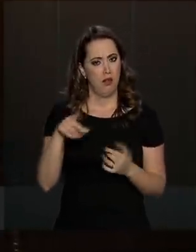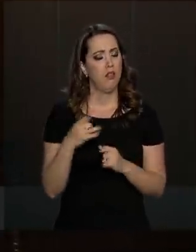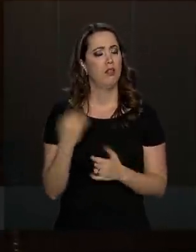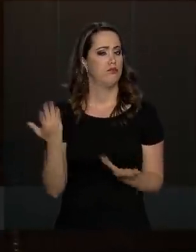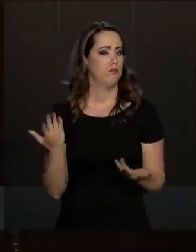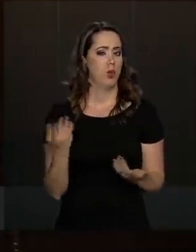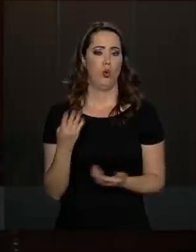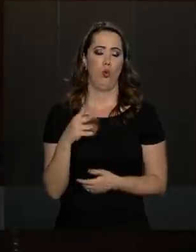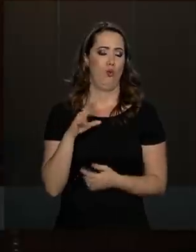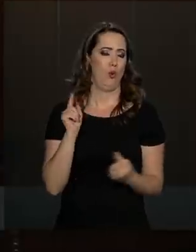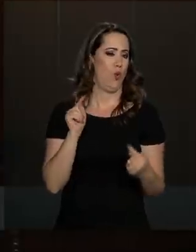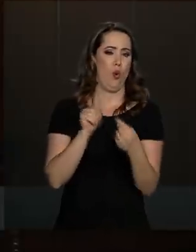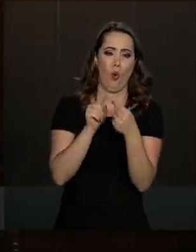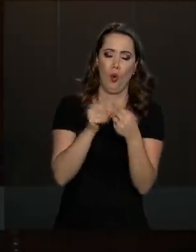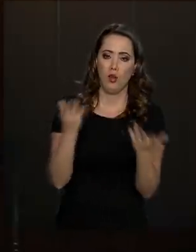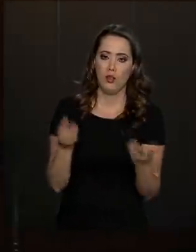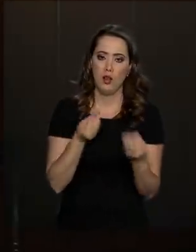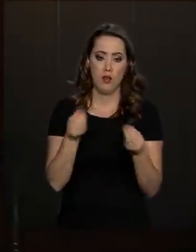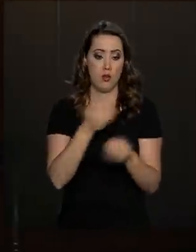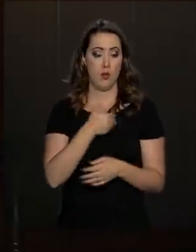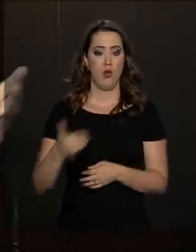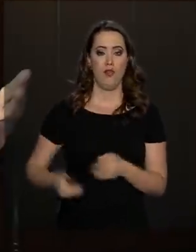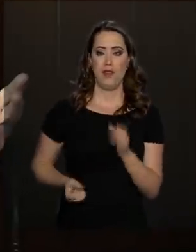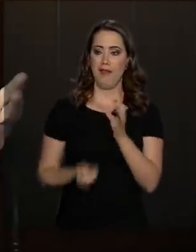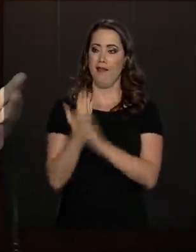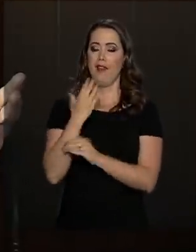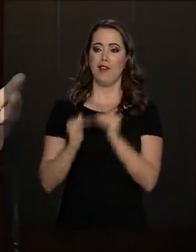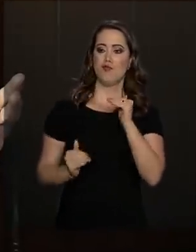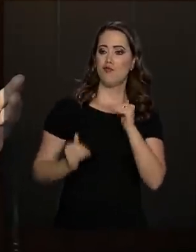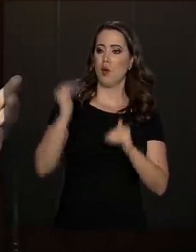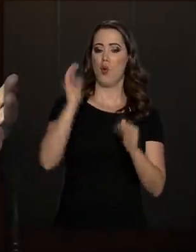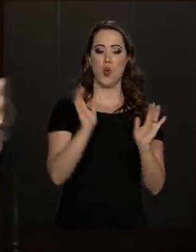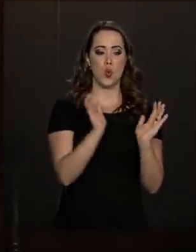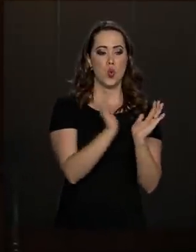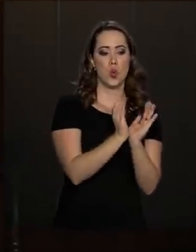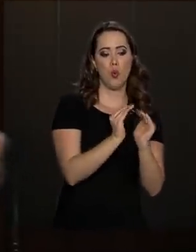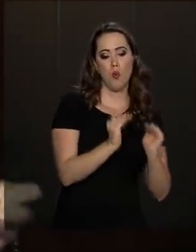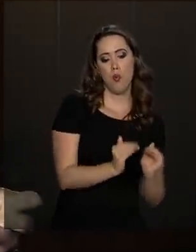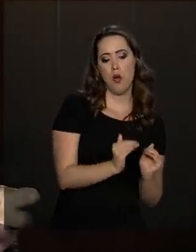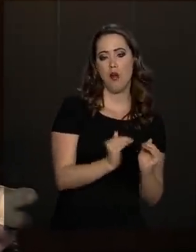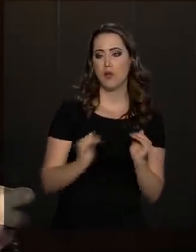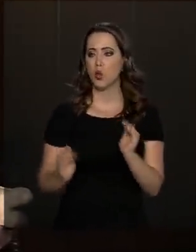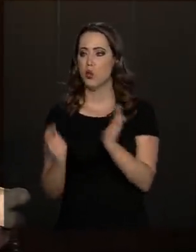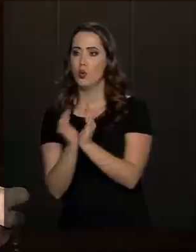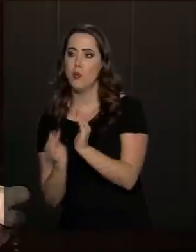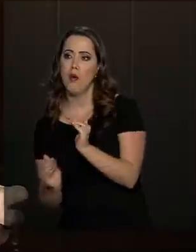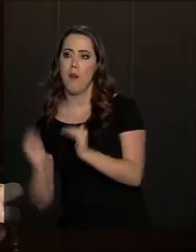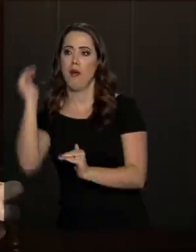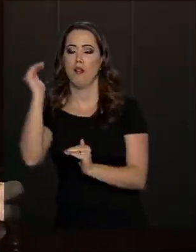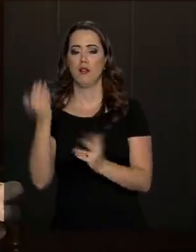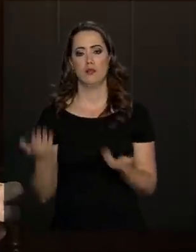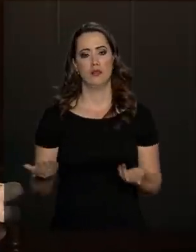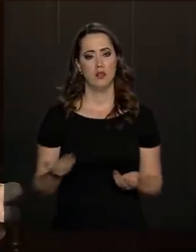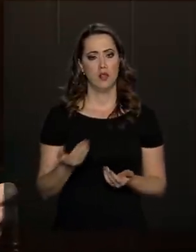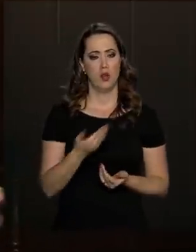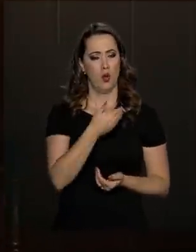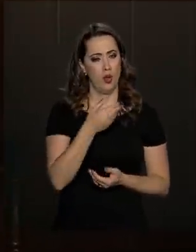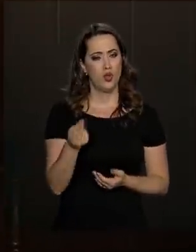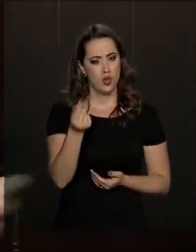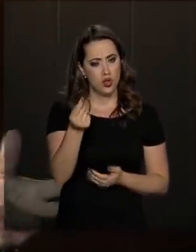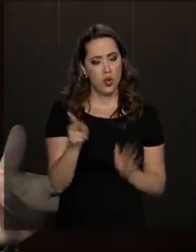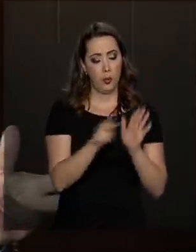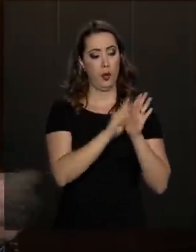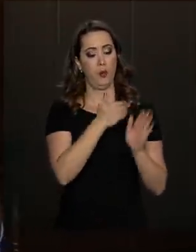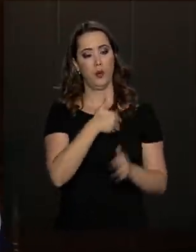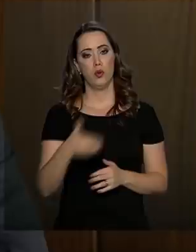é inadmissível que o governo seja um fabricante de desigualdades. Você não pode pegar recursos públicos, disse